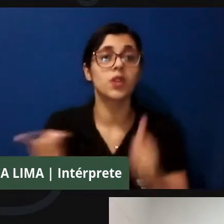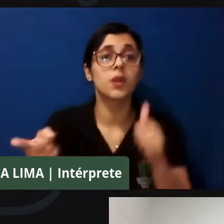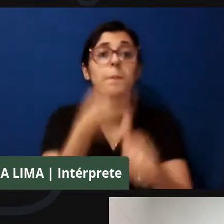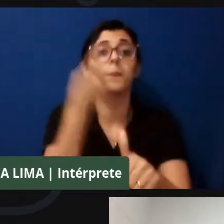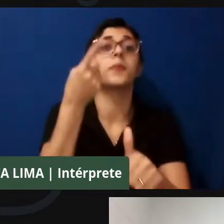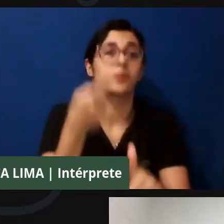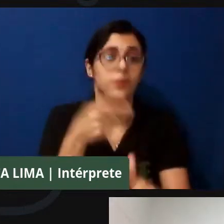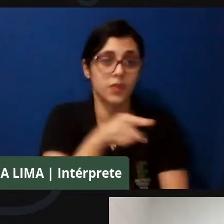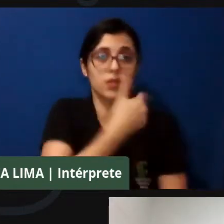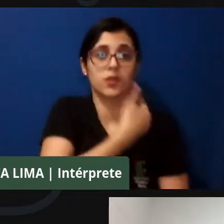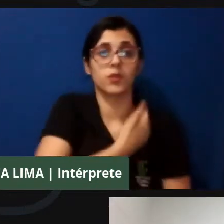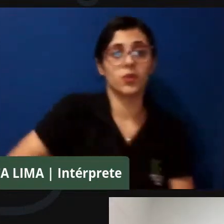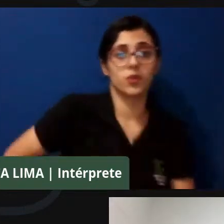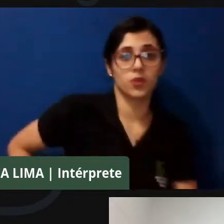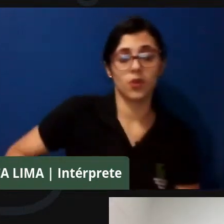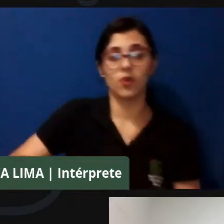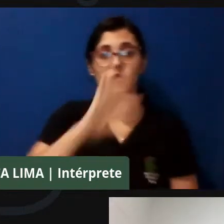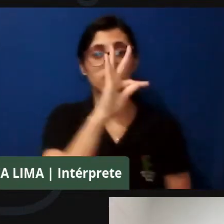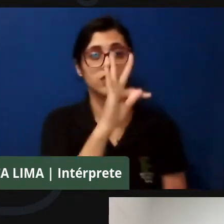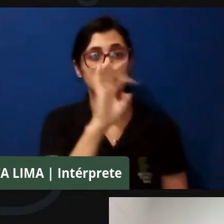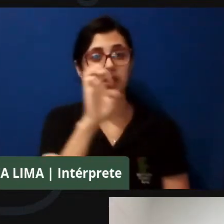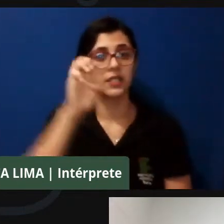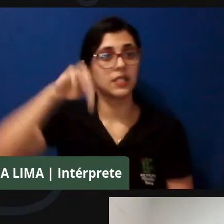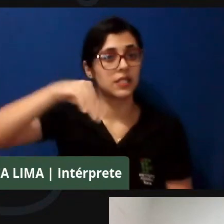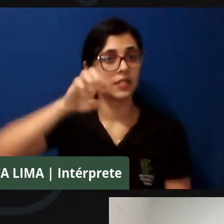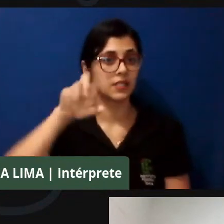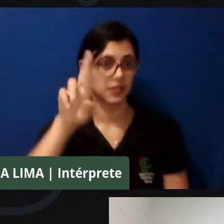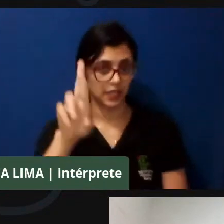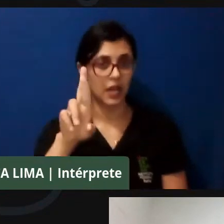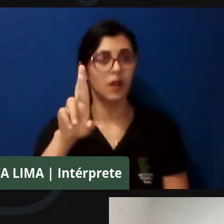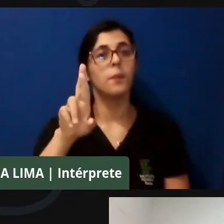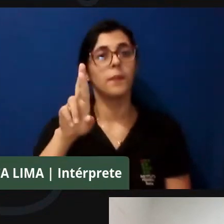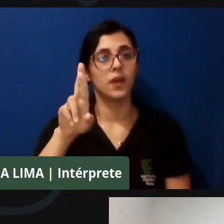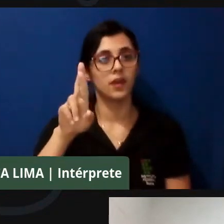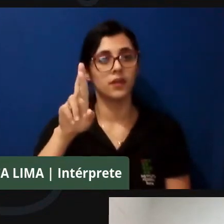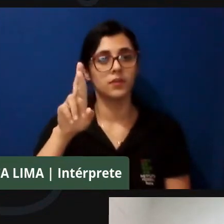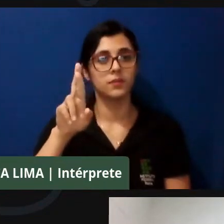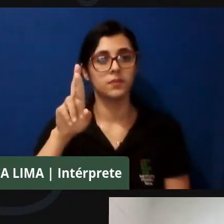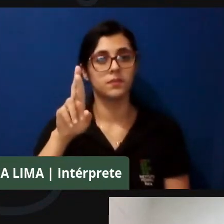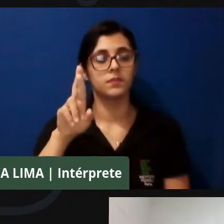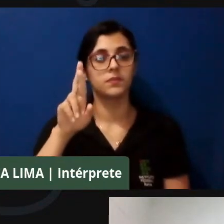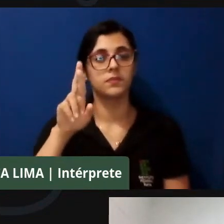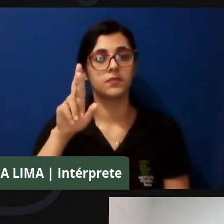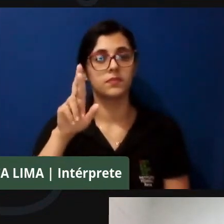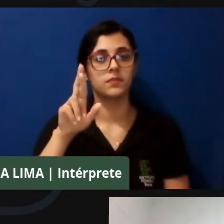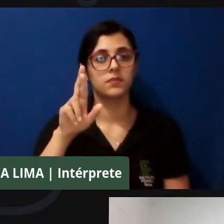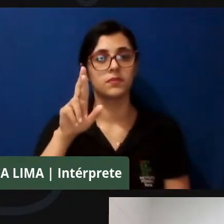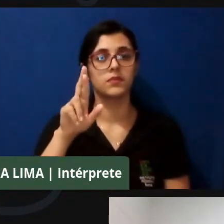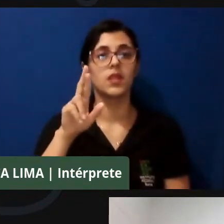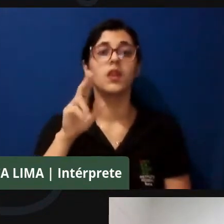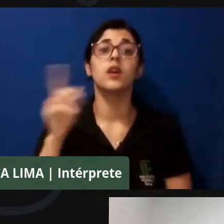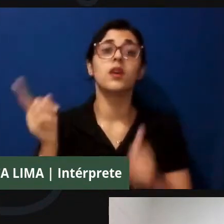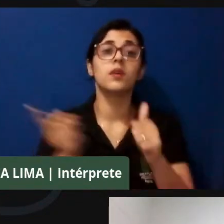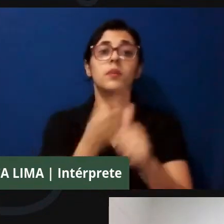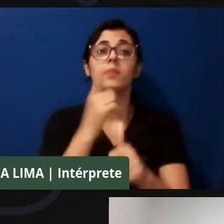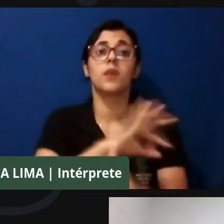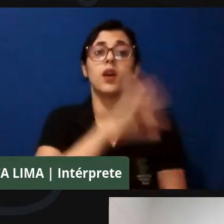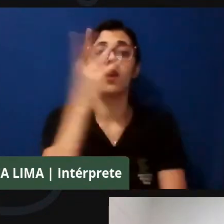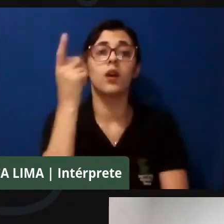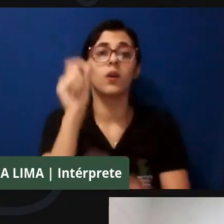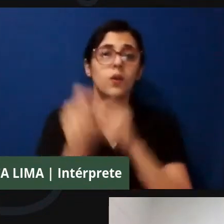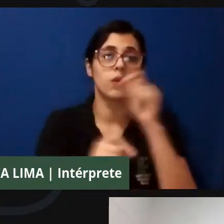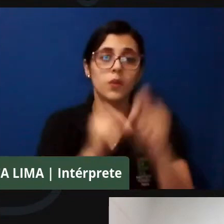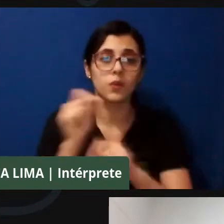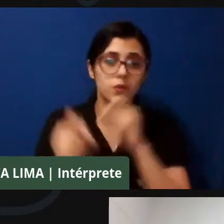do governo golpista Temer, foi justamente acabar com a MDA, acabar com a CEPIR, né? Que era a